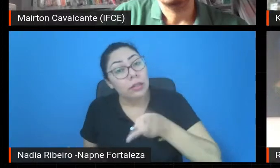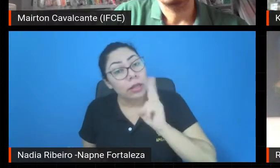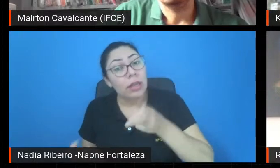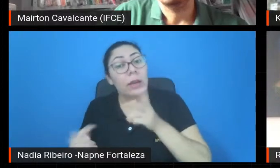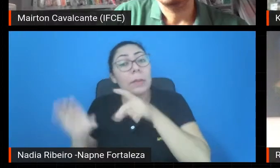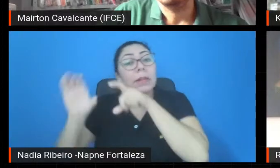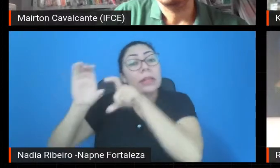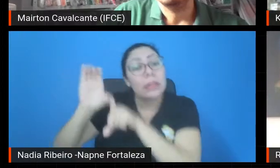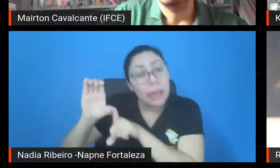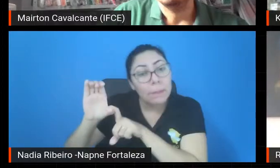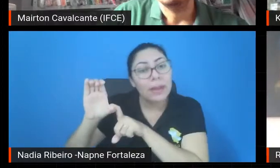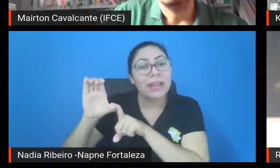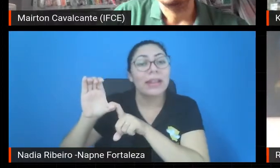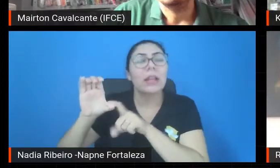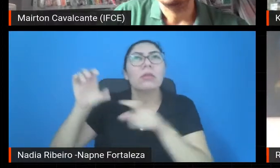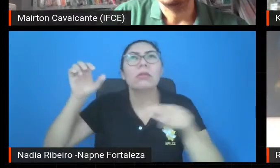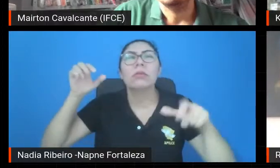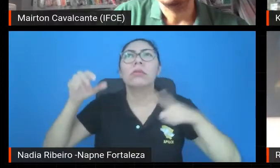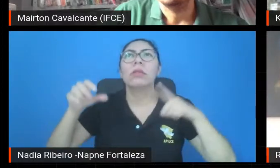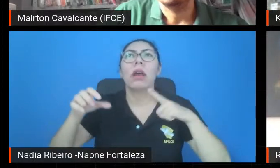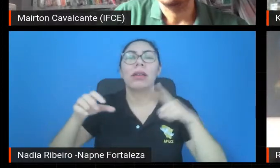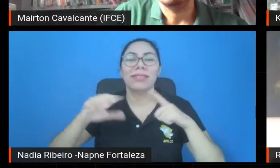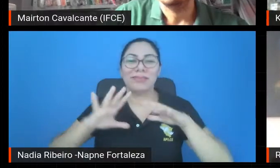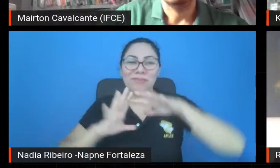física que está acontecendo em torno da gente.